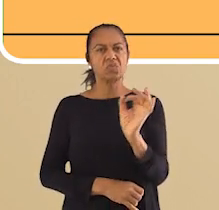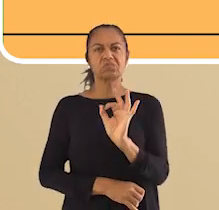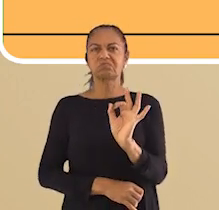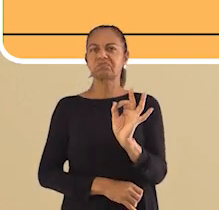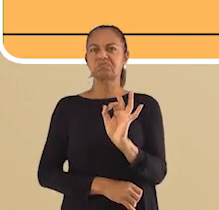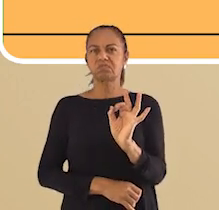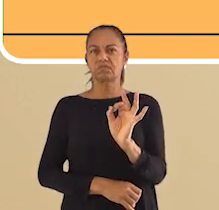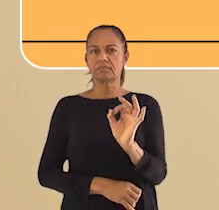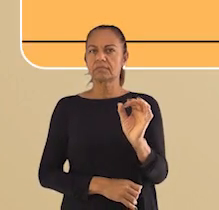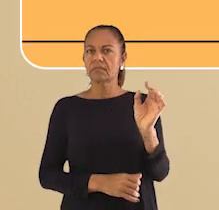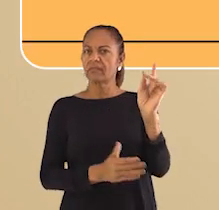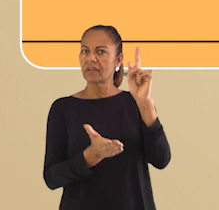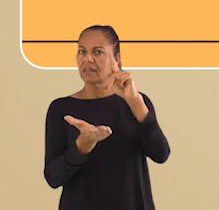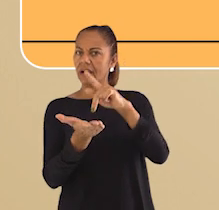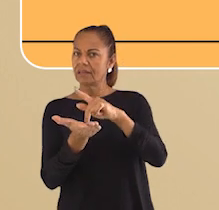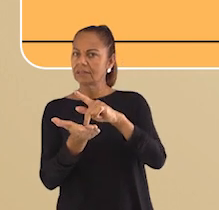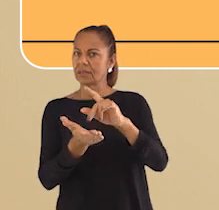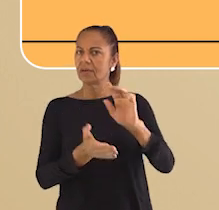Tempo.